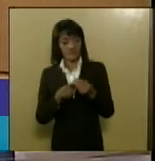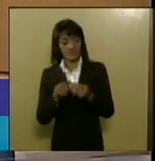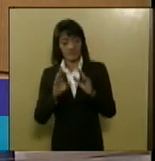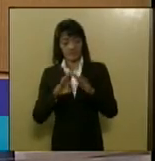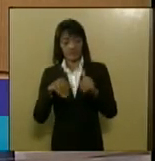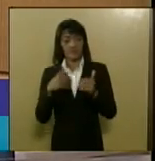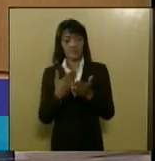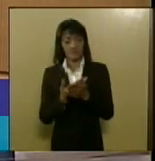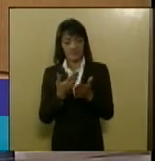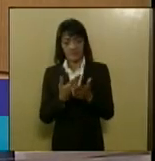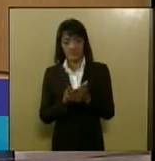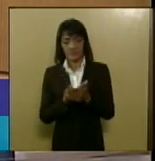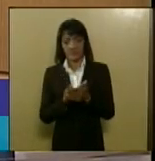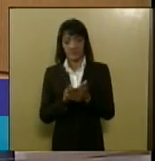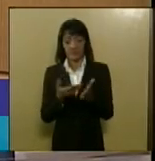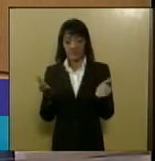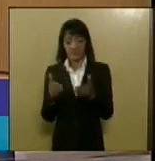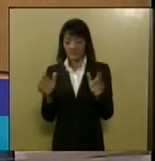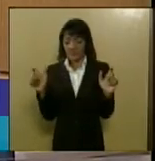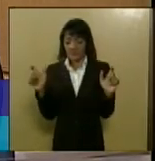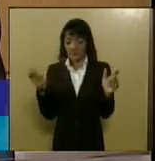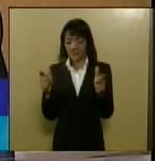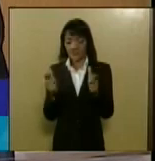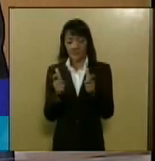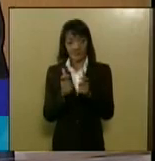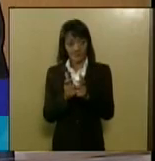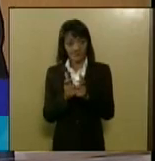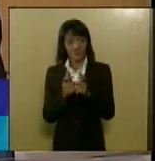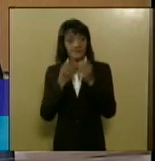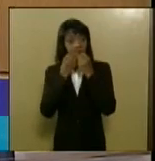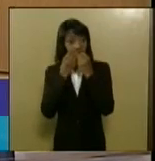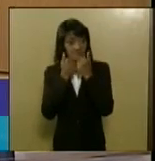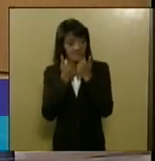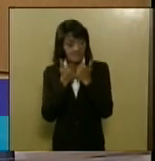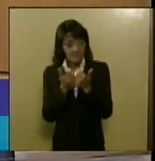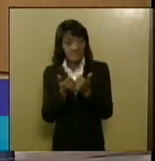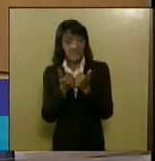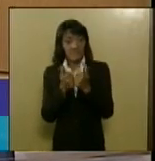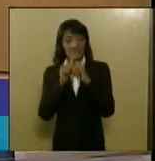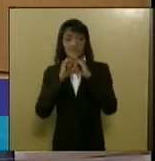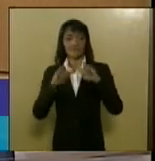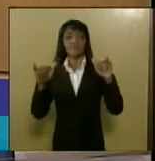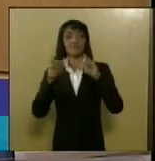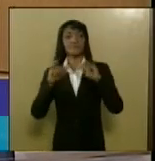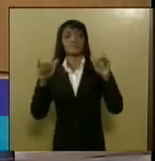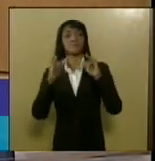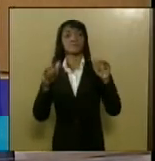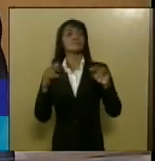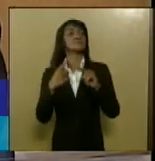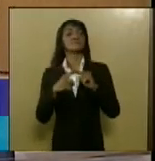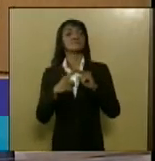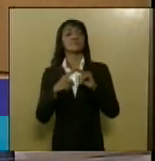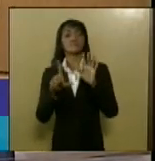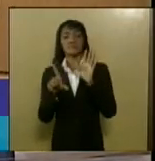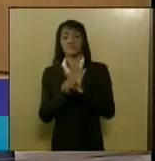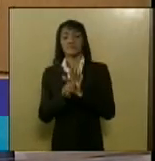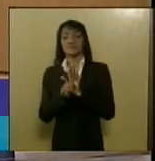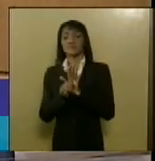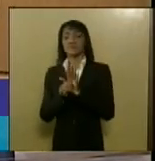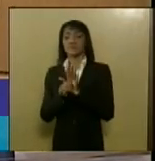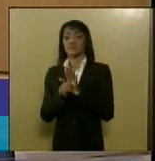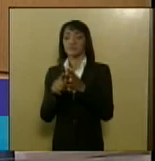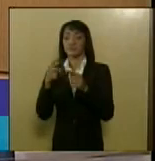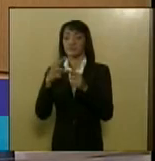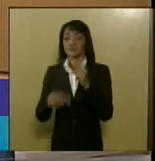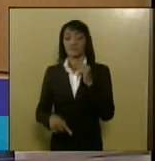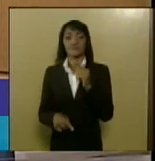escolas vem decrescendo então são as boas notícias que em parte são decorrentes das medidas proibitivas